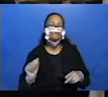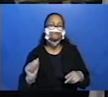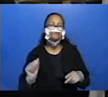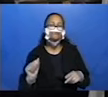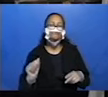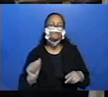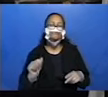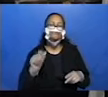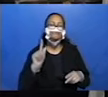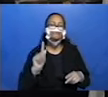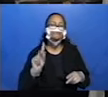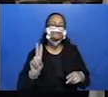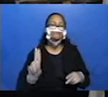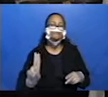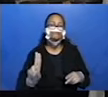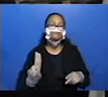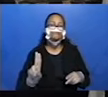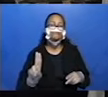Olha o u aqui no meio.